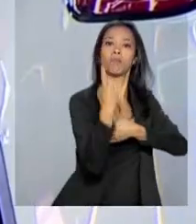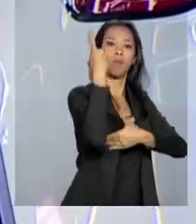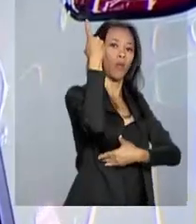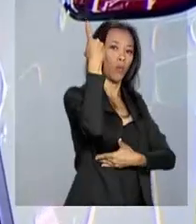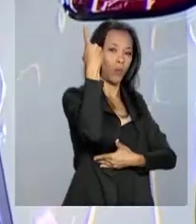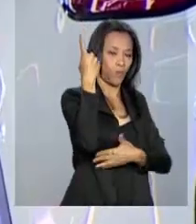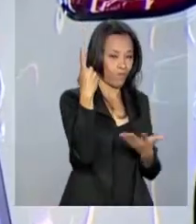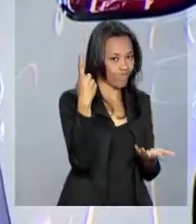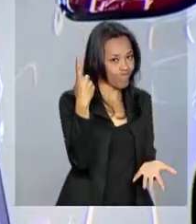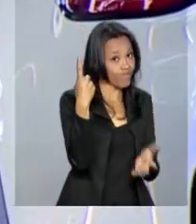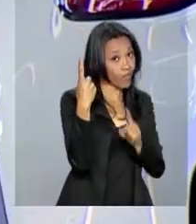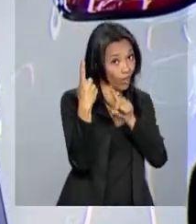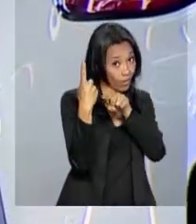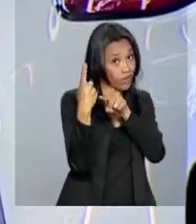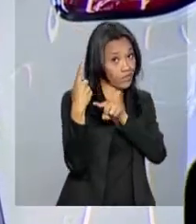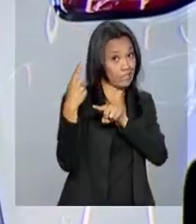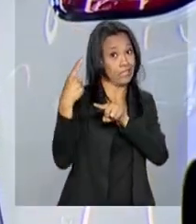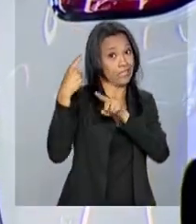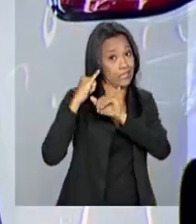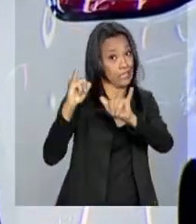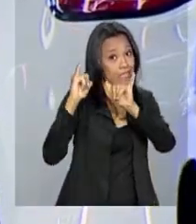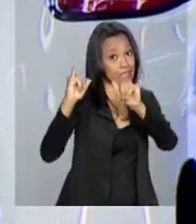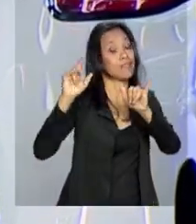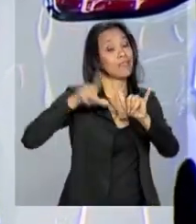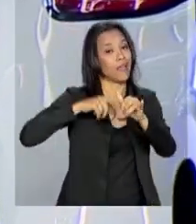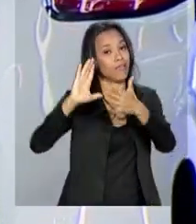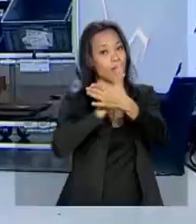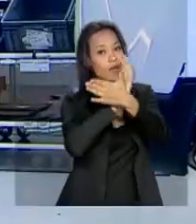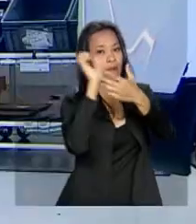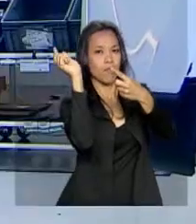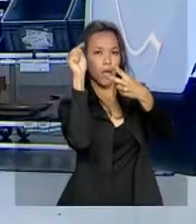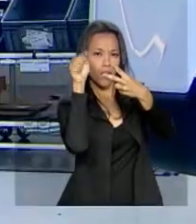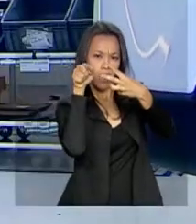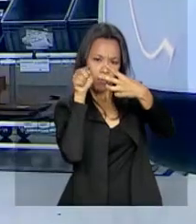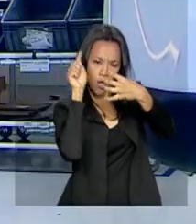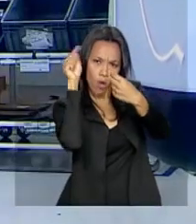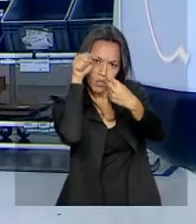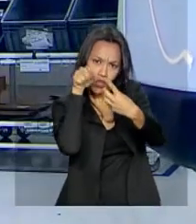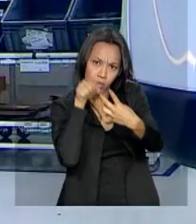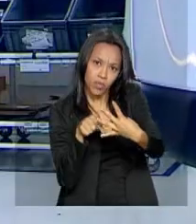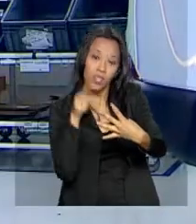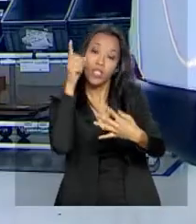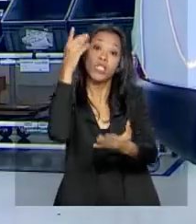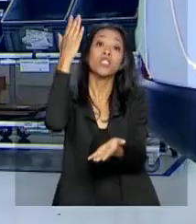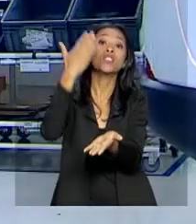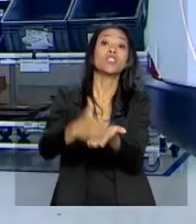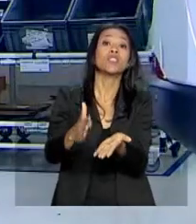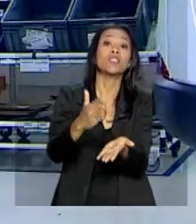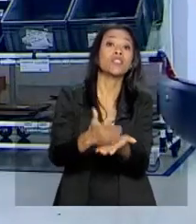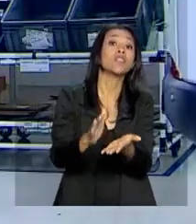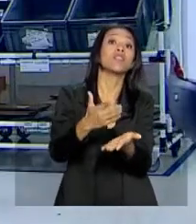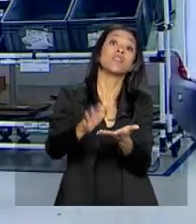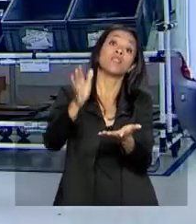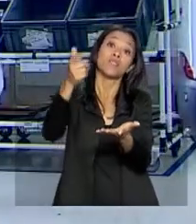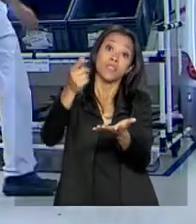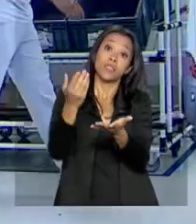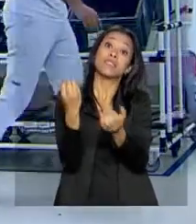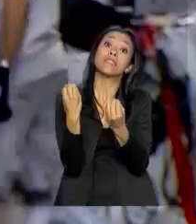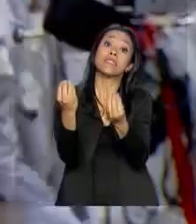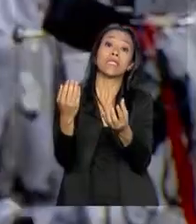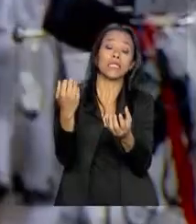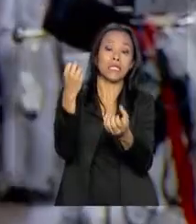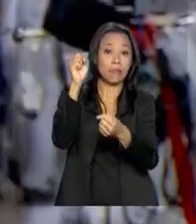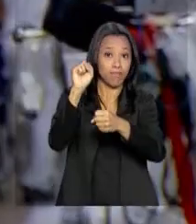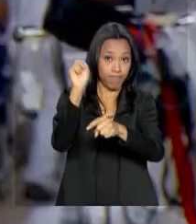Este lema tem alguns objetivos, como, por exemplo, gerar empregos nos Estados Unidos, fortalecer